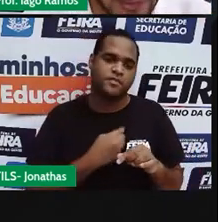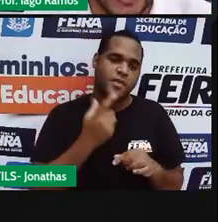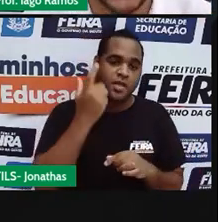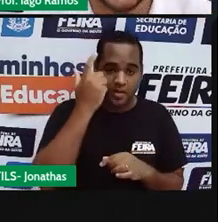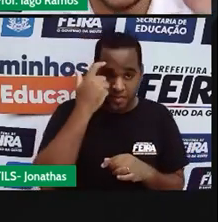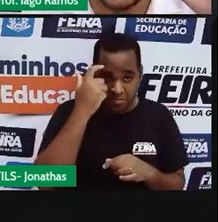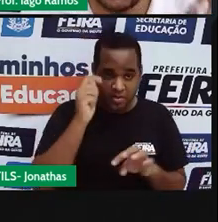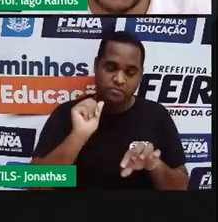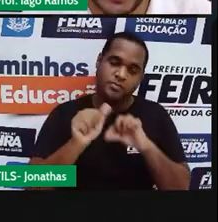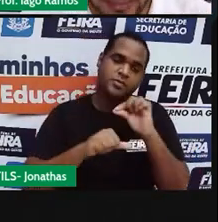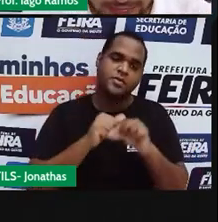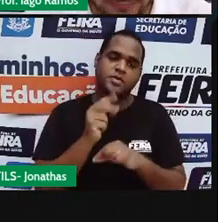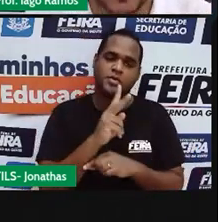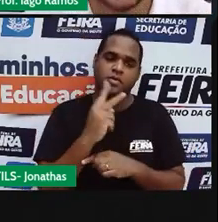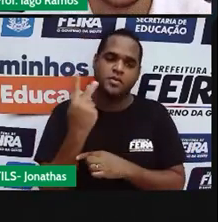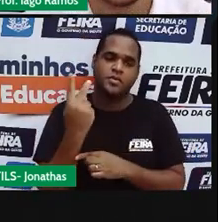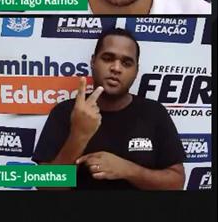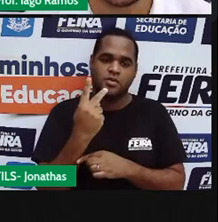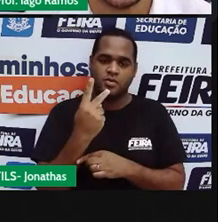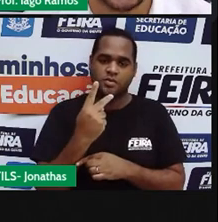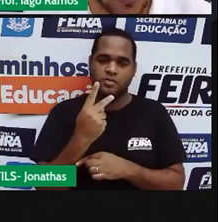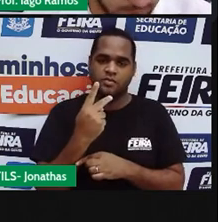é somar